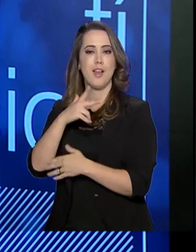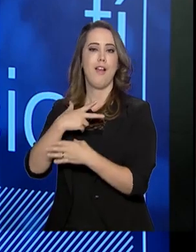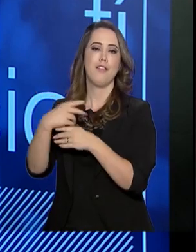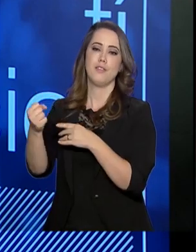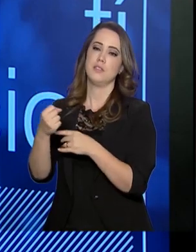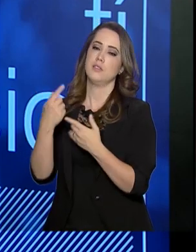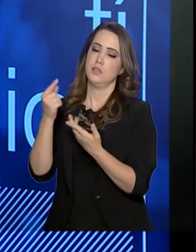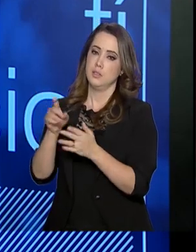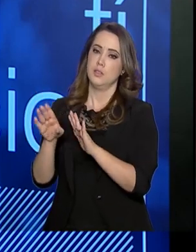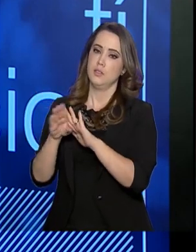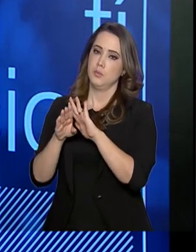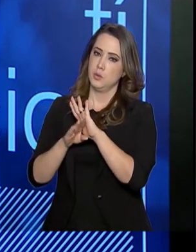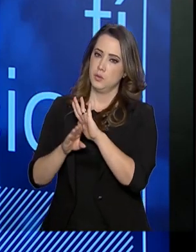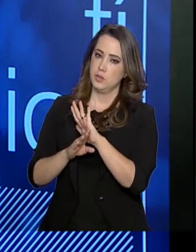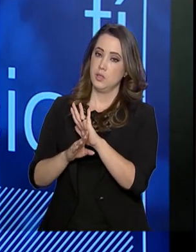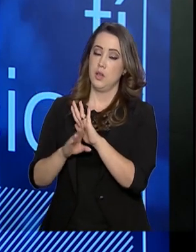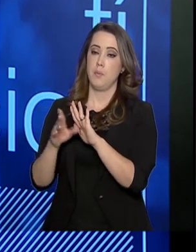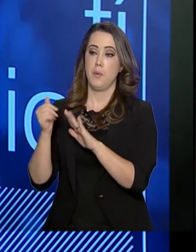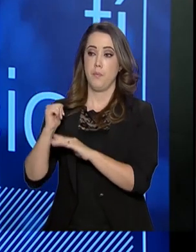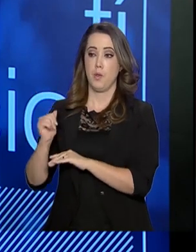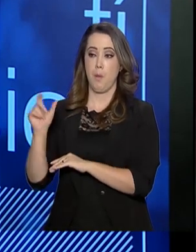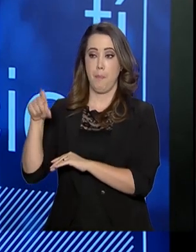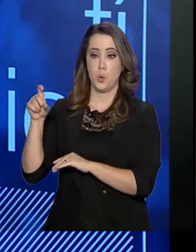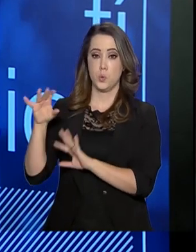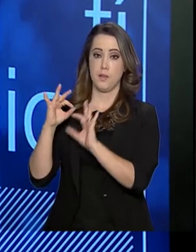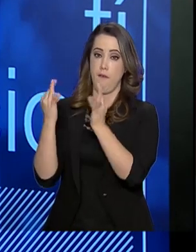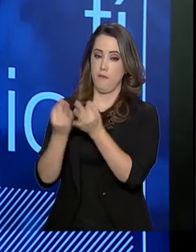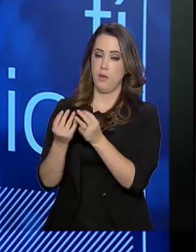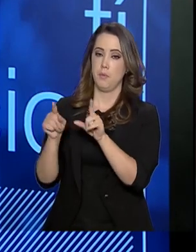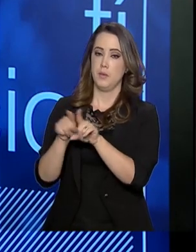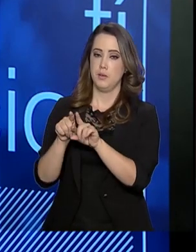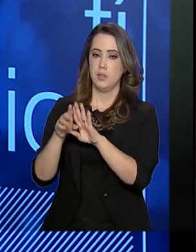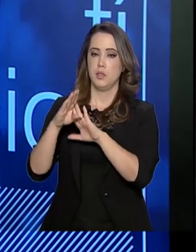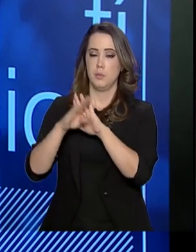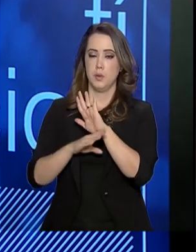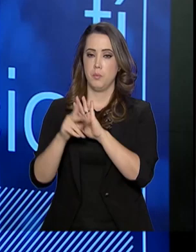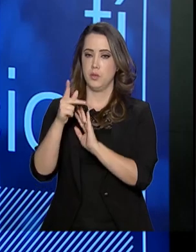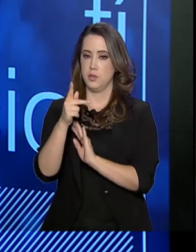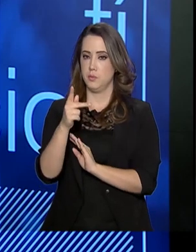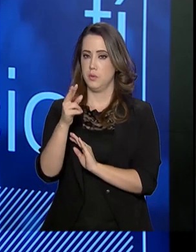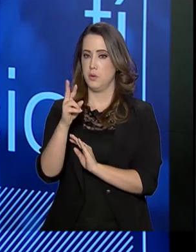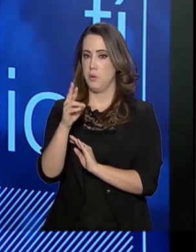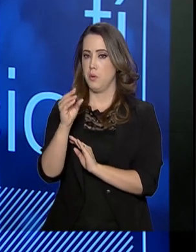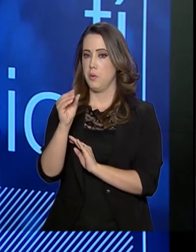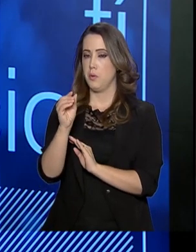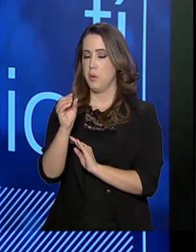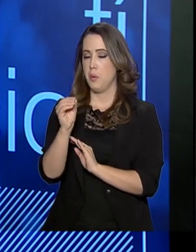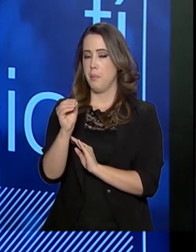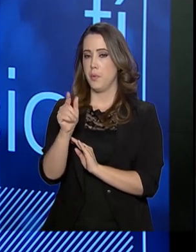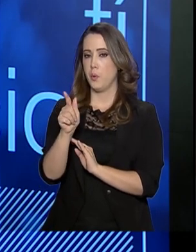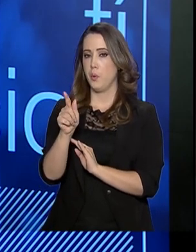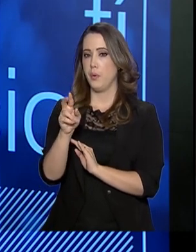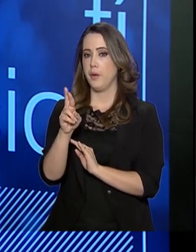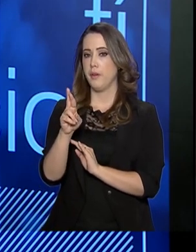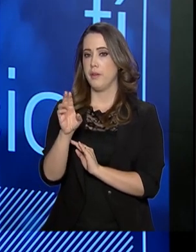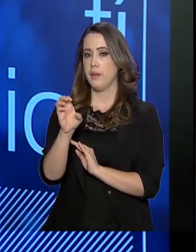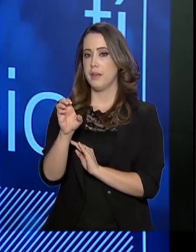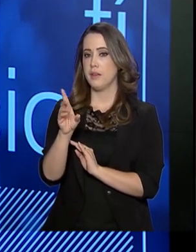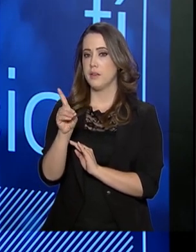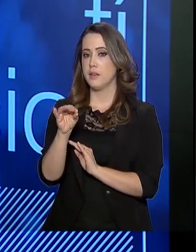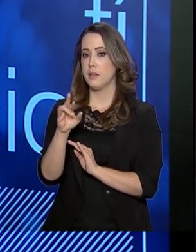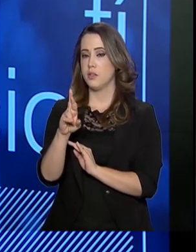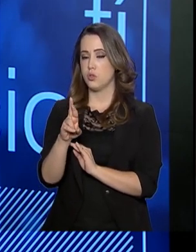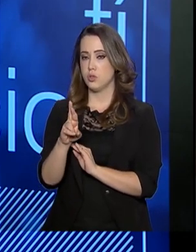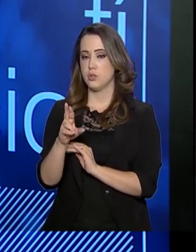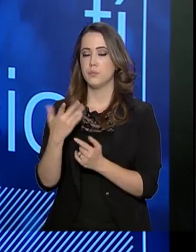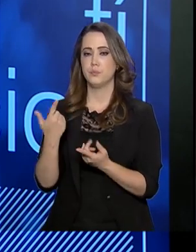isso envolve o Progredir. São duas peças que ajudam na porta de saída, no caso do Bolsa Família, porta de